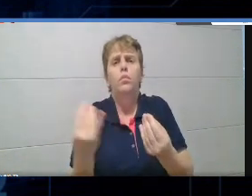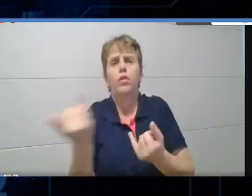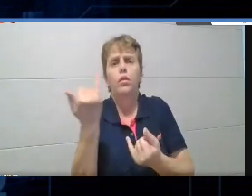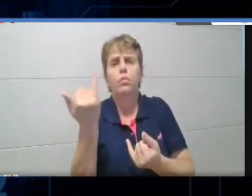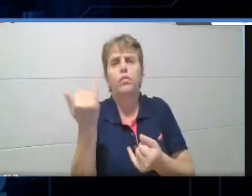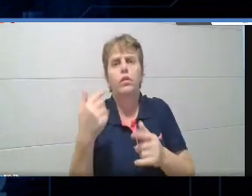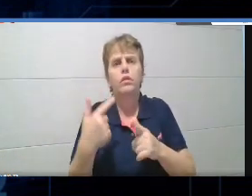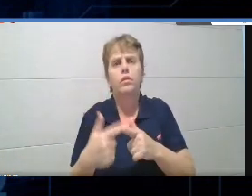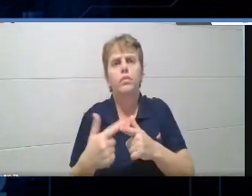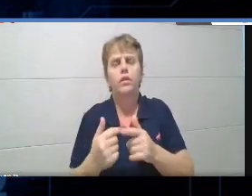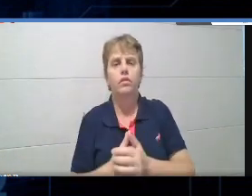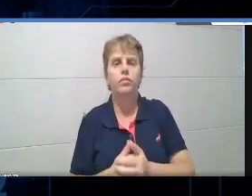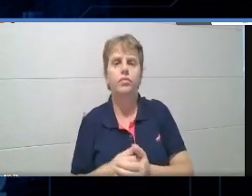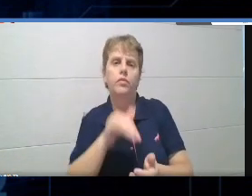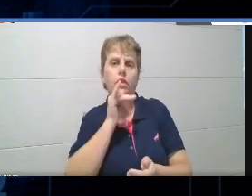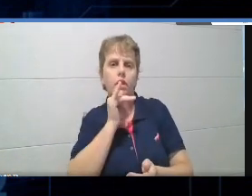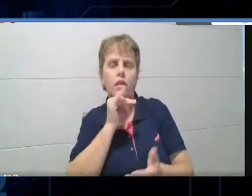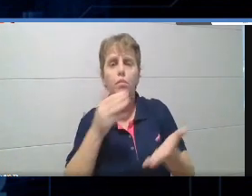É, agora,